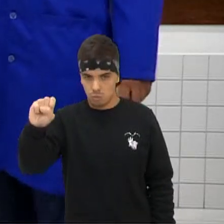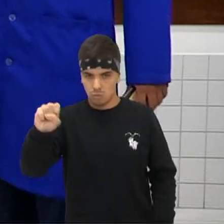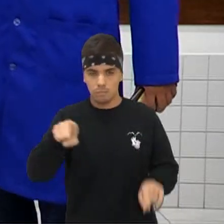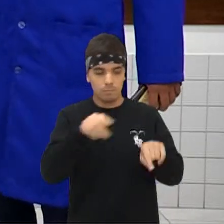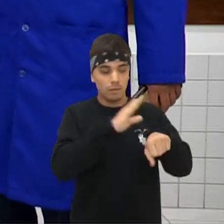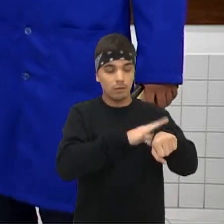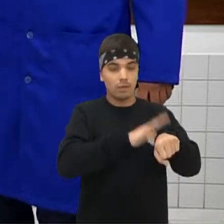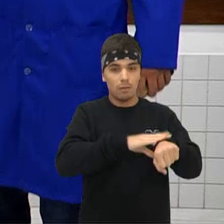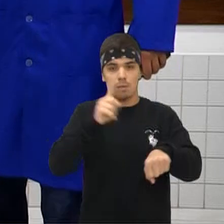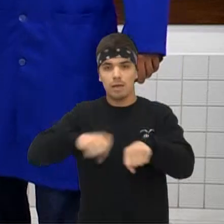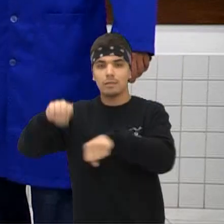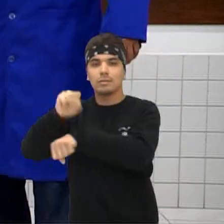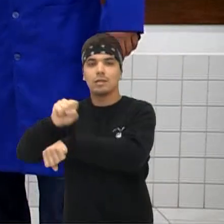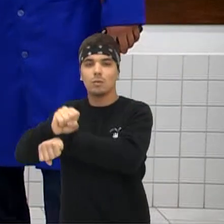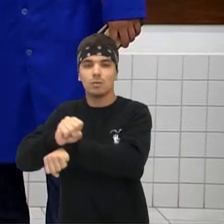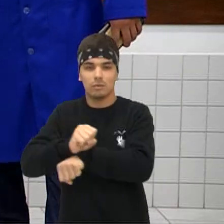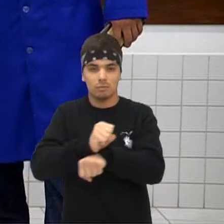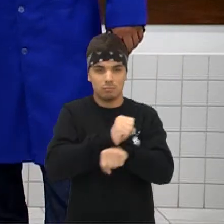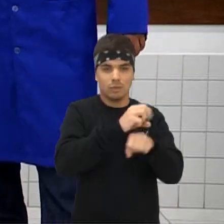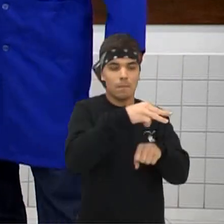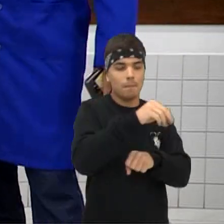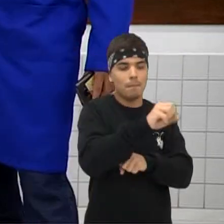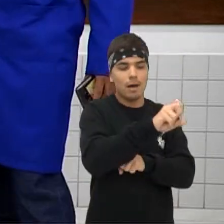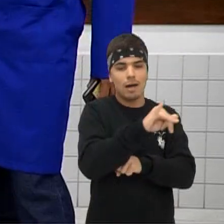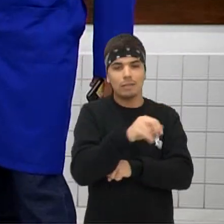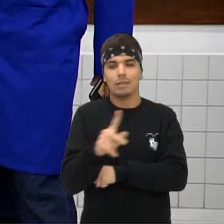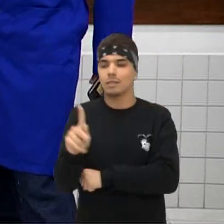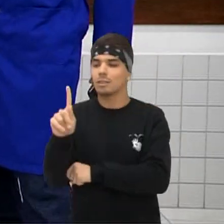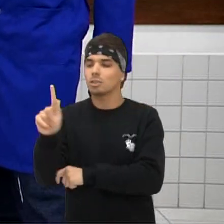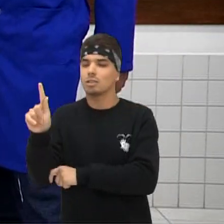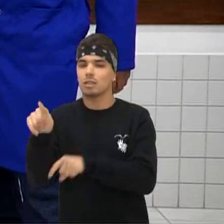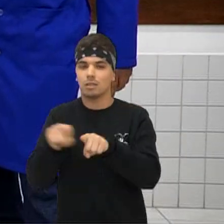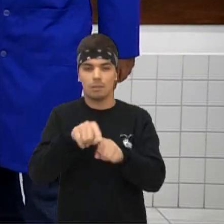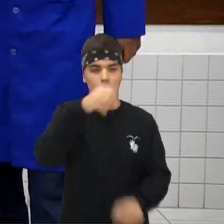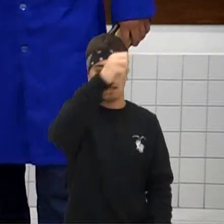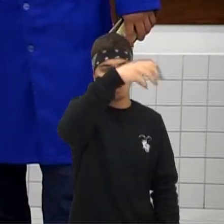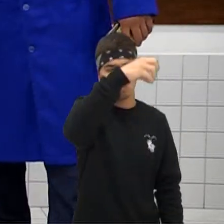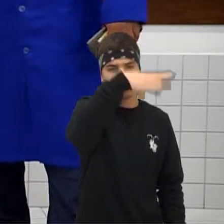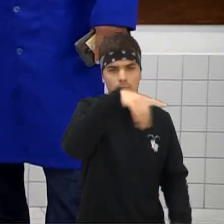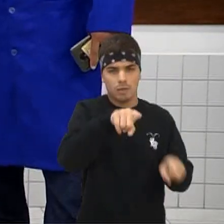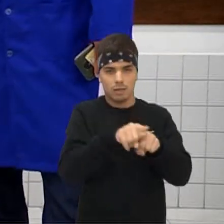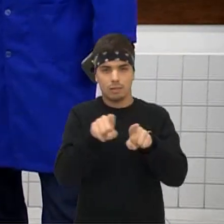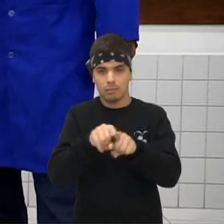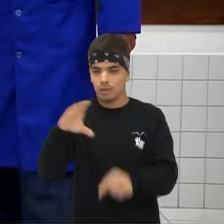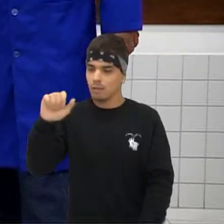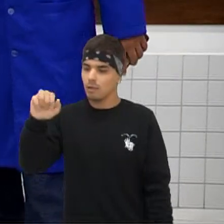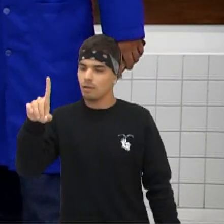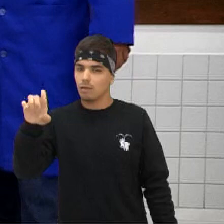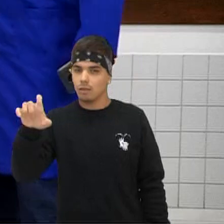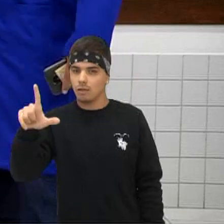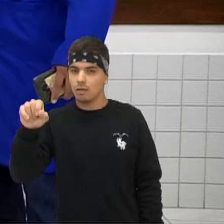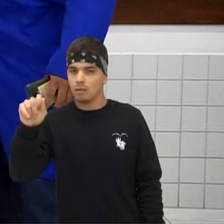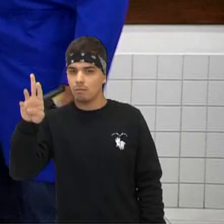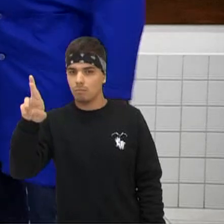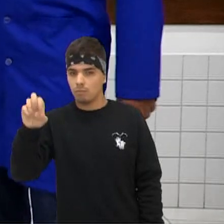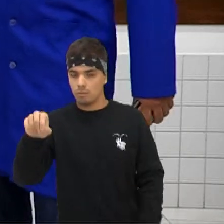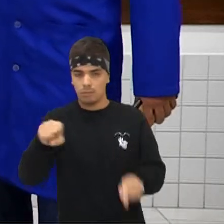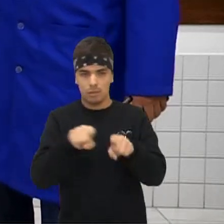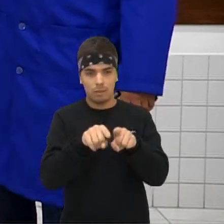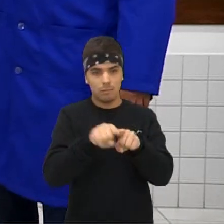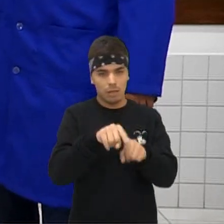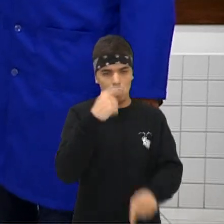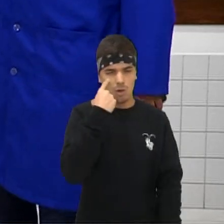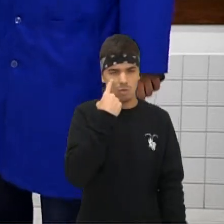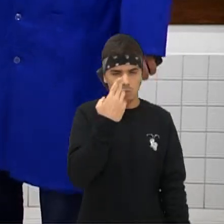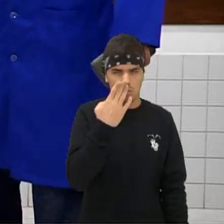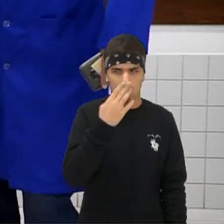Tempo Segundo Massa Quilograma Luminosidade Candelar Temos também temperatura Kelvin Molaridade